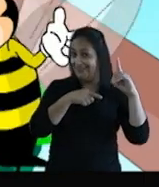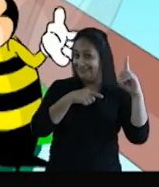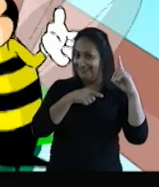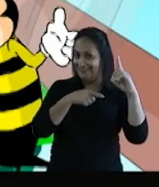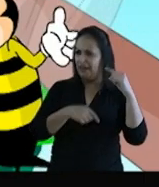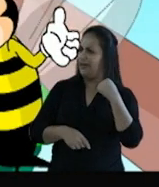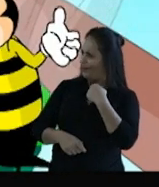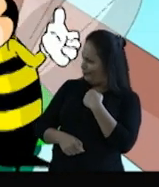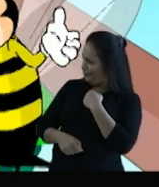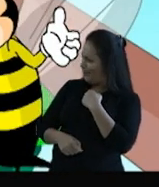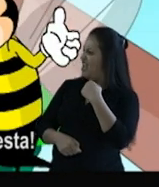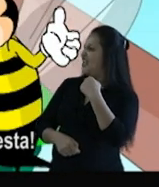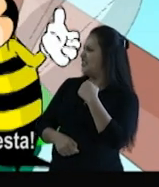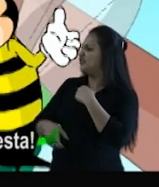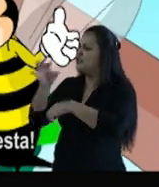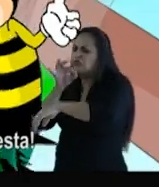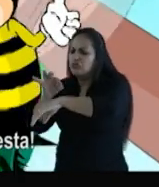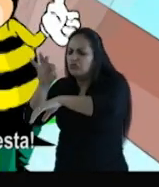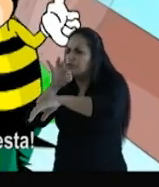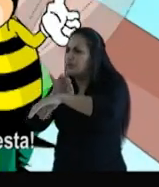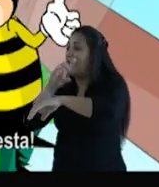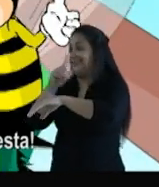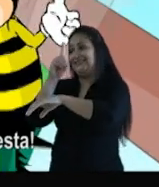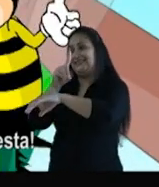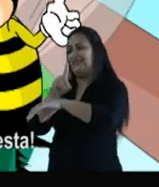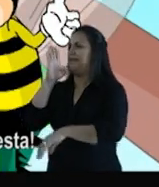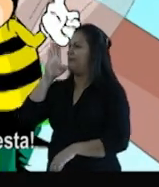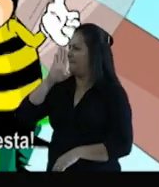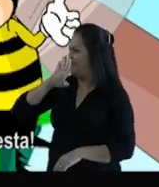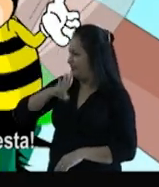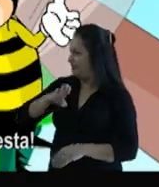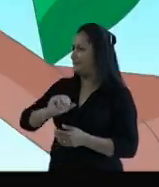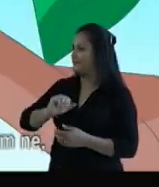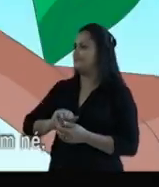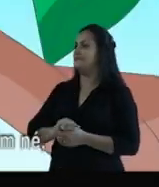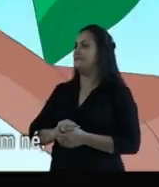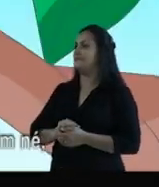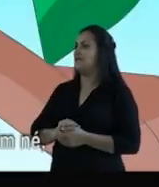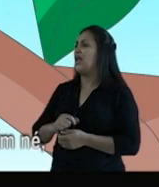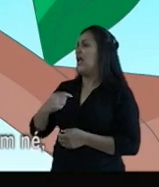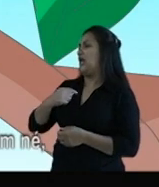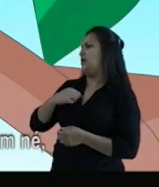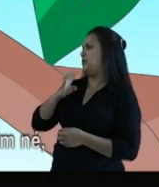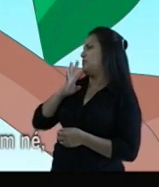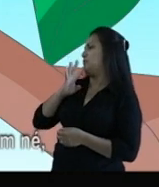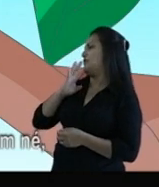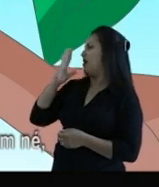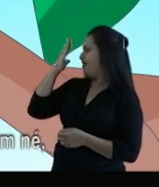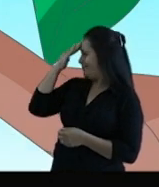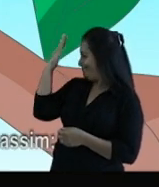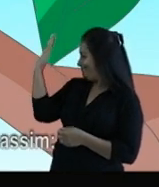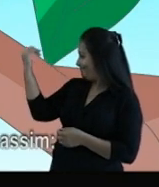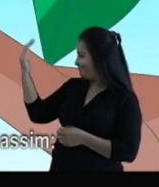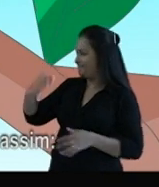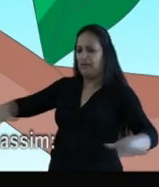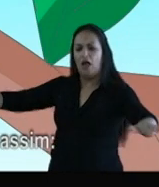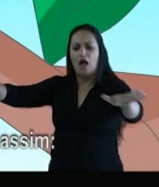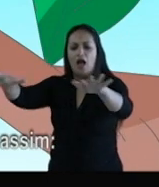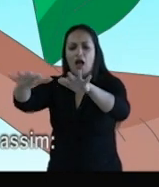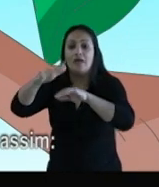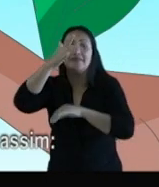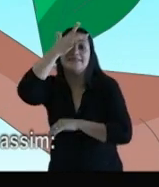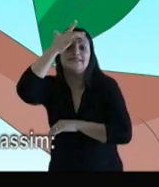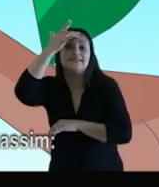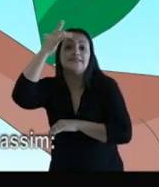Eu sou a EGIPTE, a mosquita mais temida da floresta. Você já deve ter ouvido falar de mim, né? Por todo